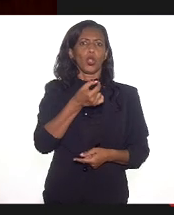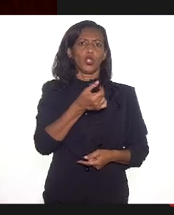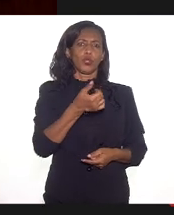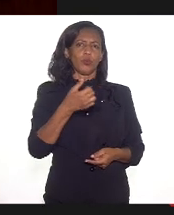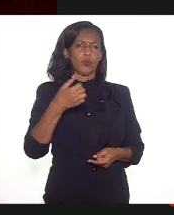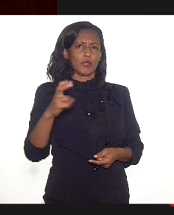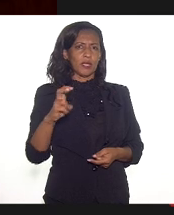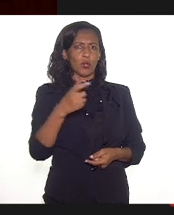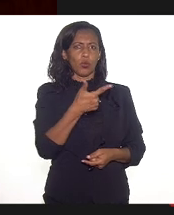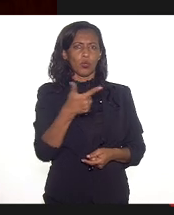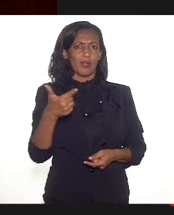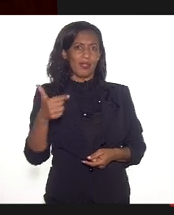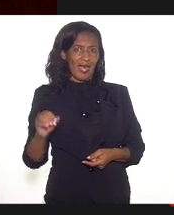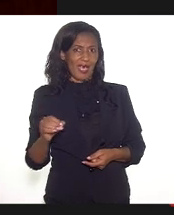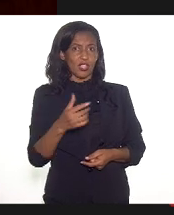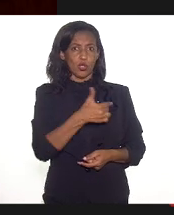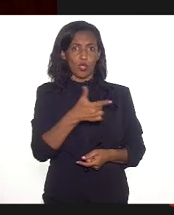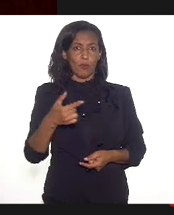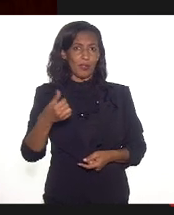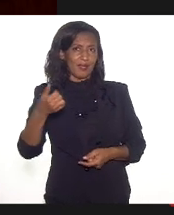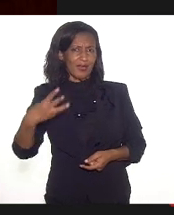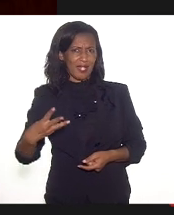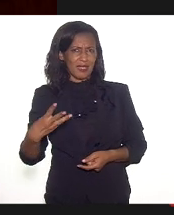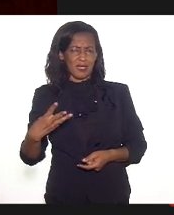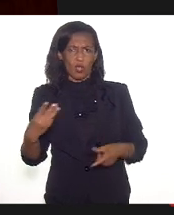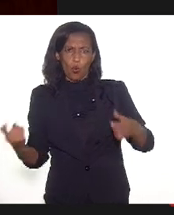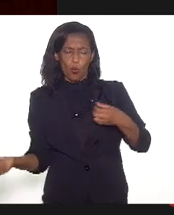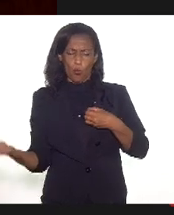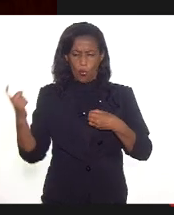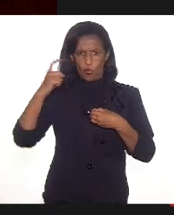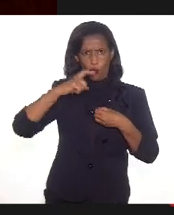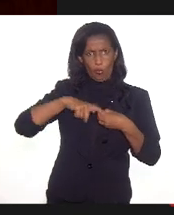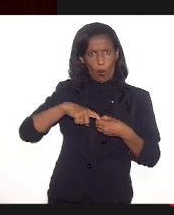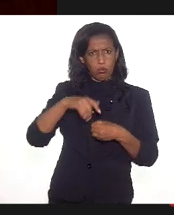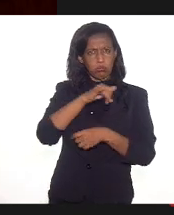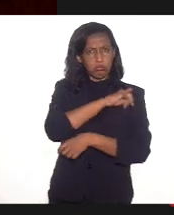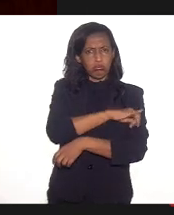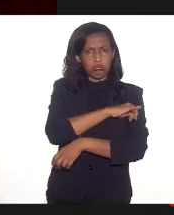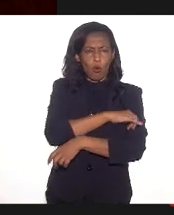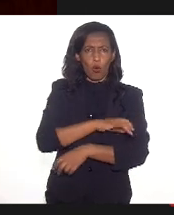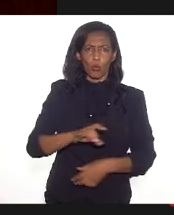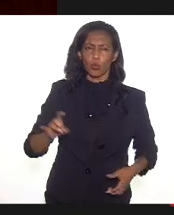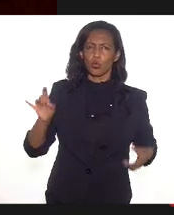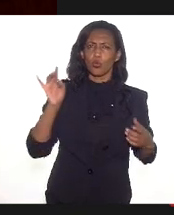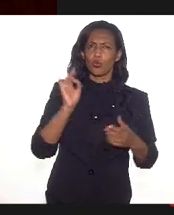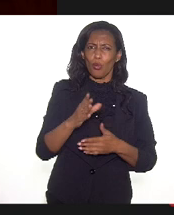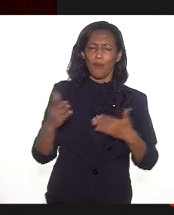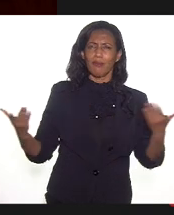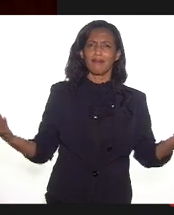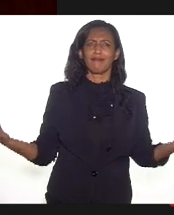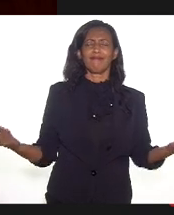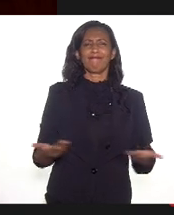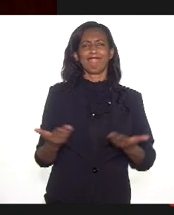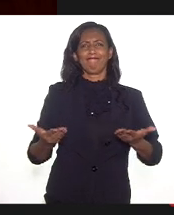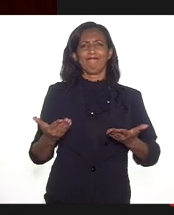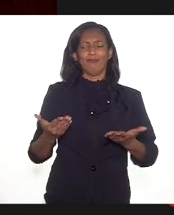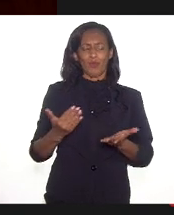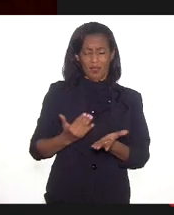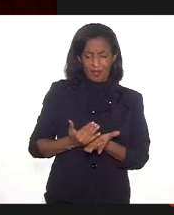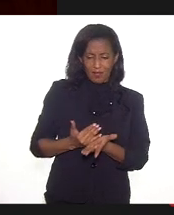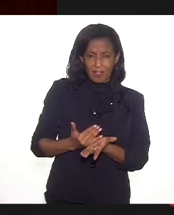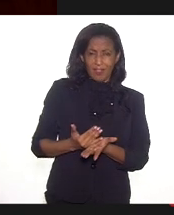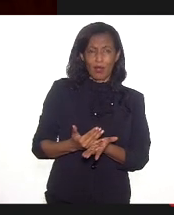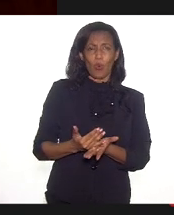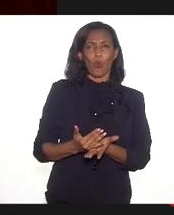2010 e 2013. Quando a gente volta, o Rio de Janeiro somente agora é que começou a ajeitar o seu